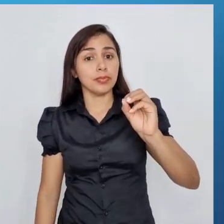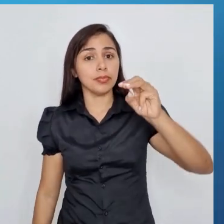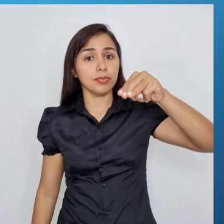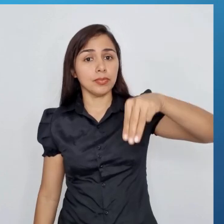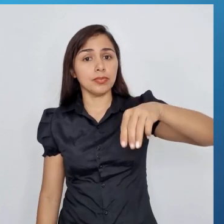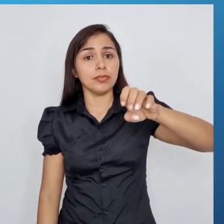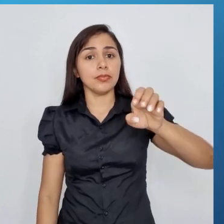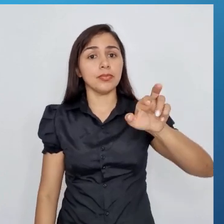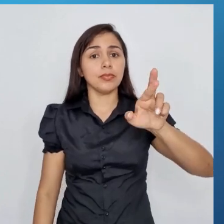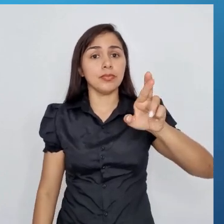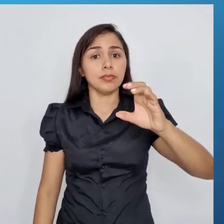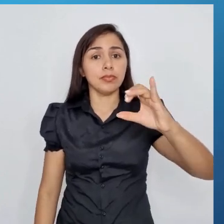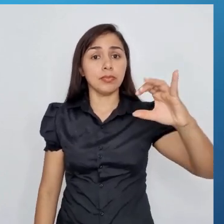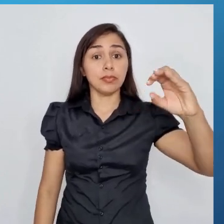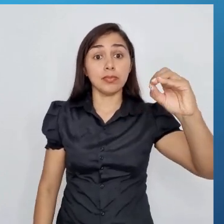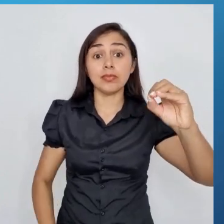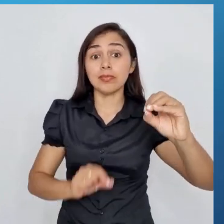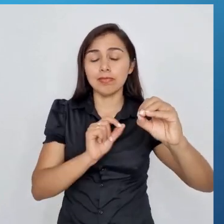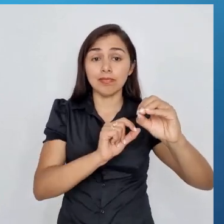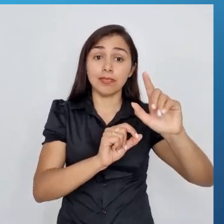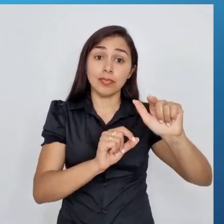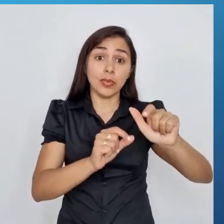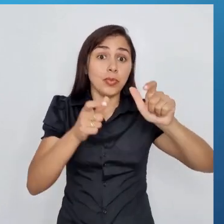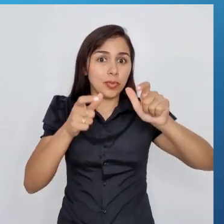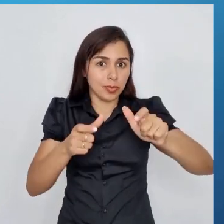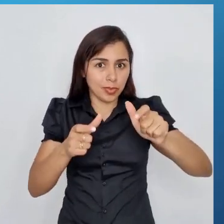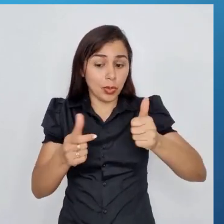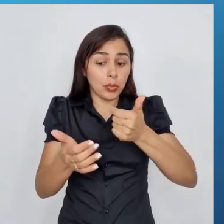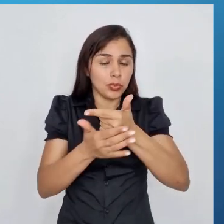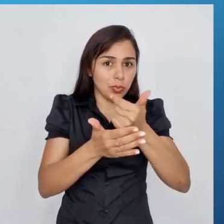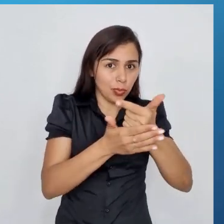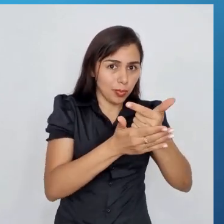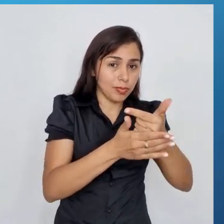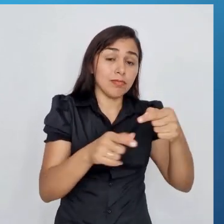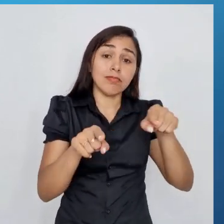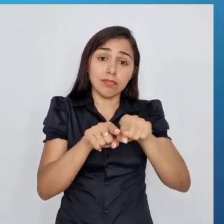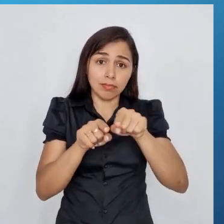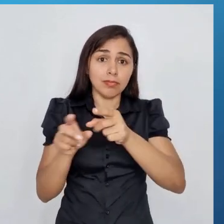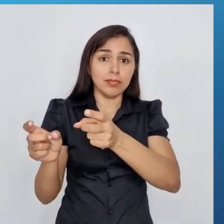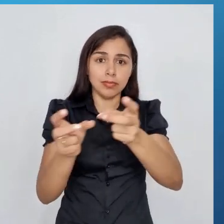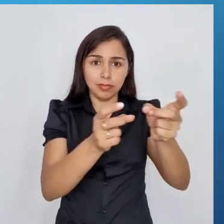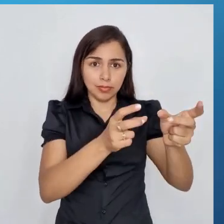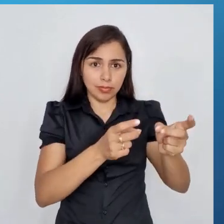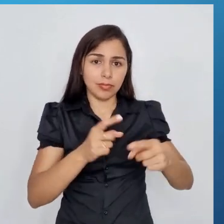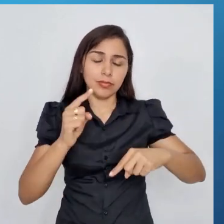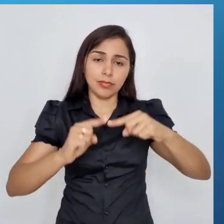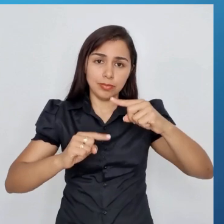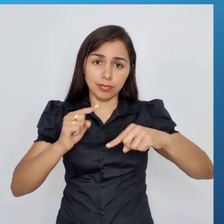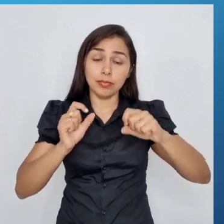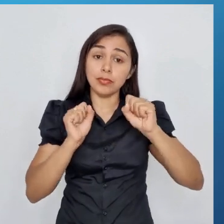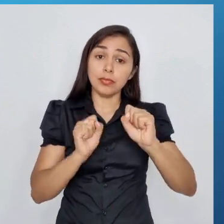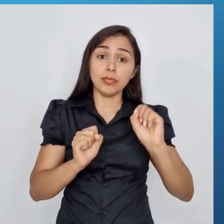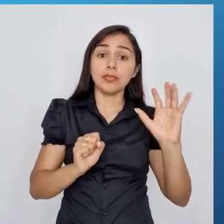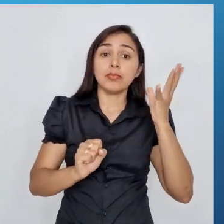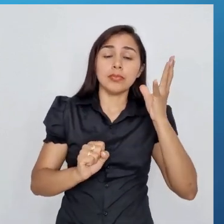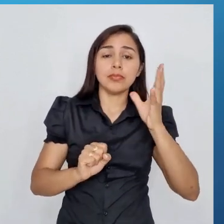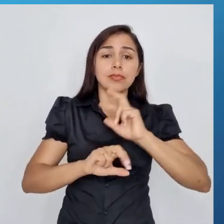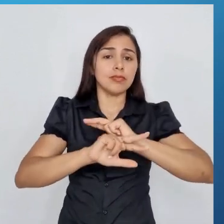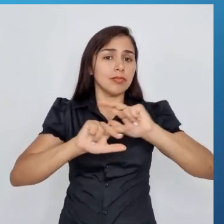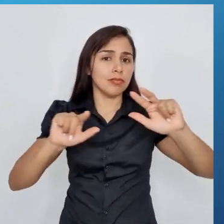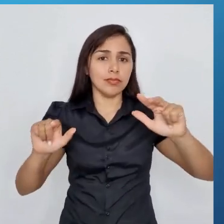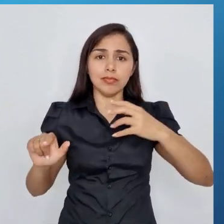em uma relação de compra e venda de mercadorias. E ele pode acontecer de diversas formas.